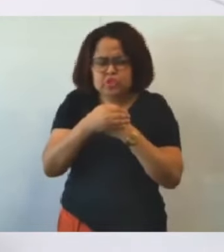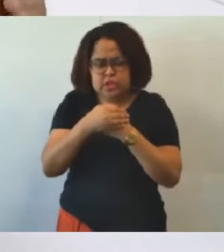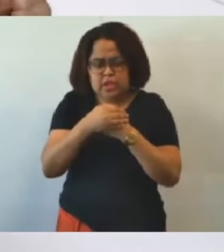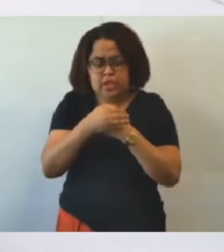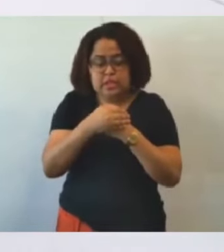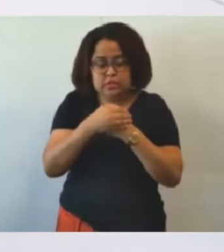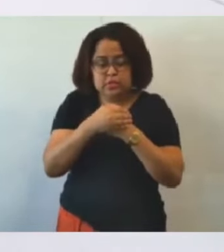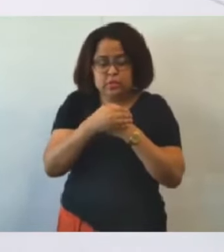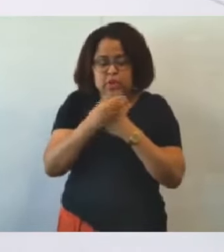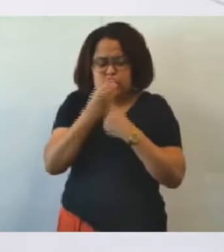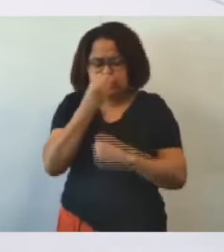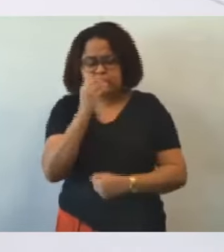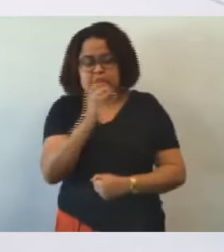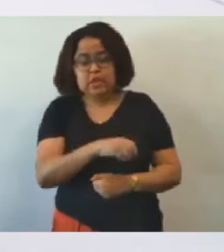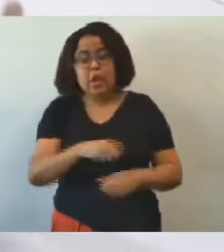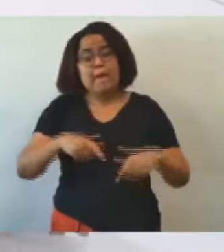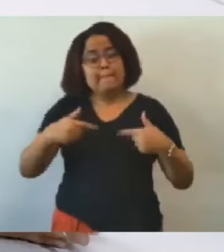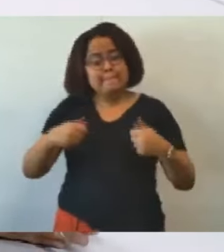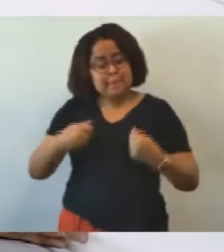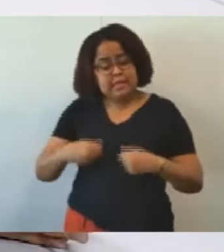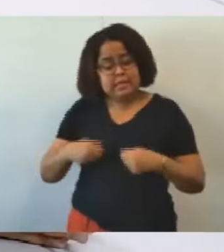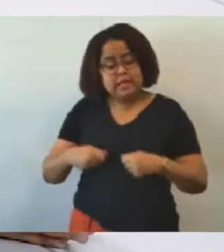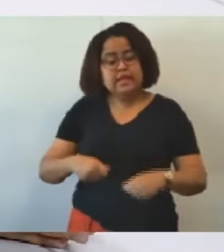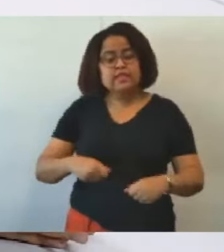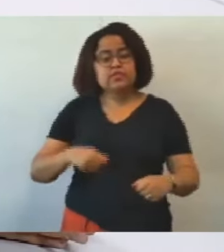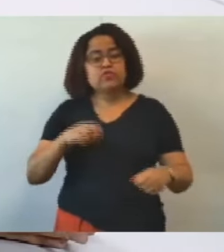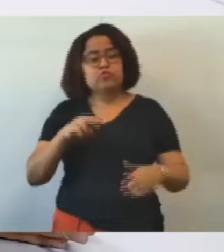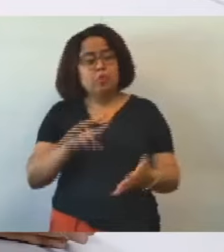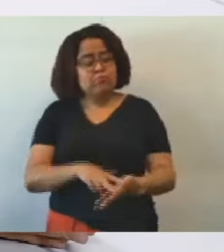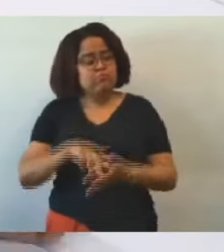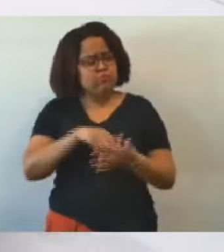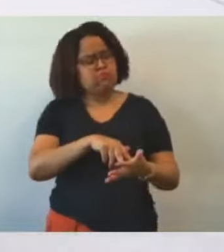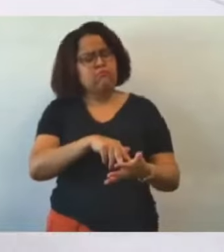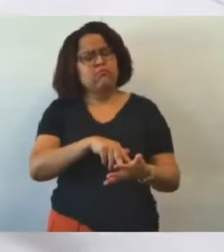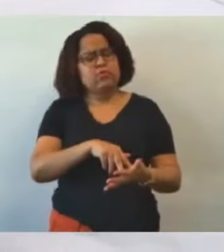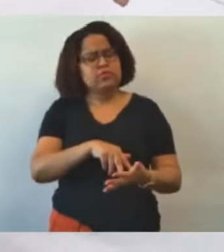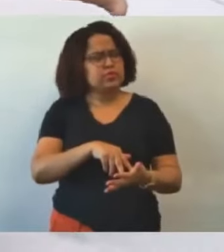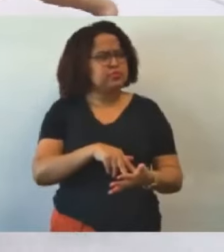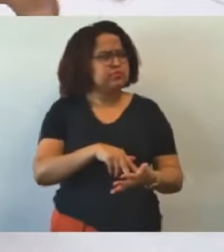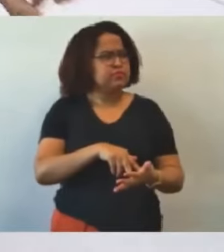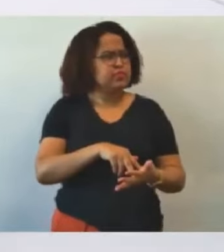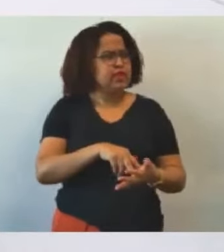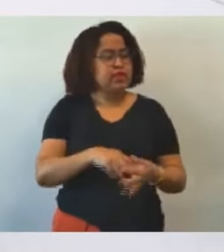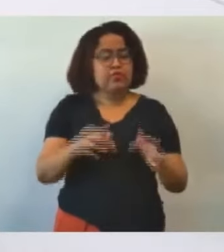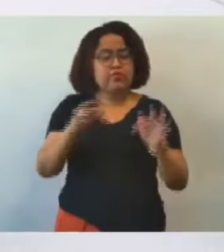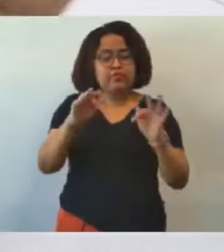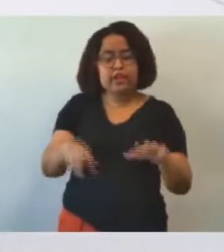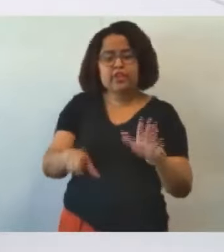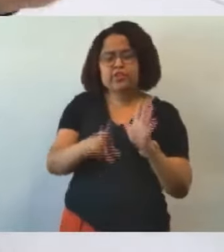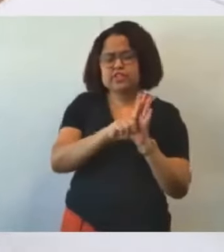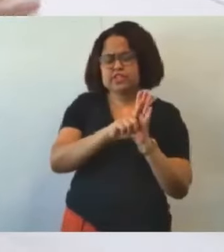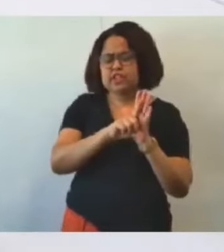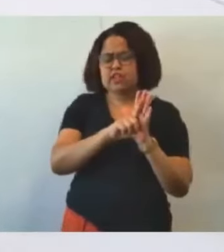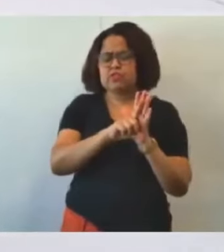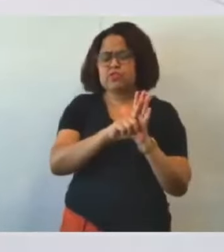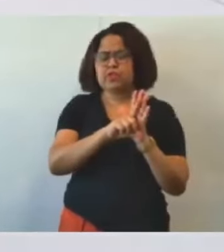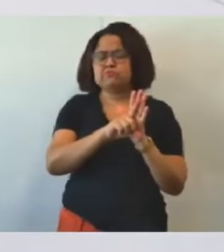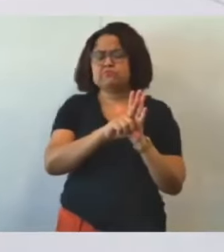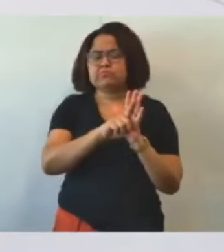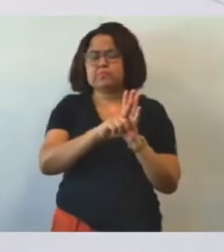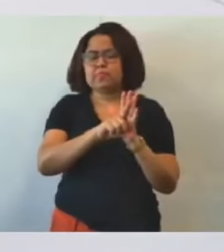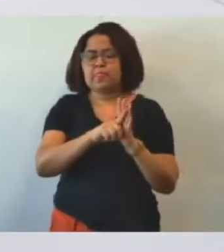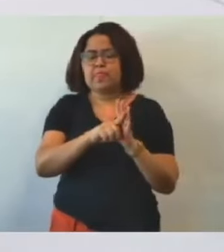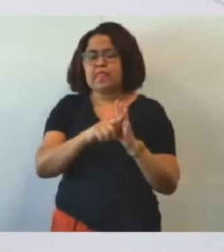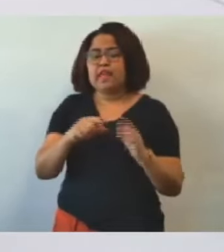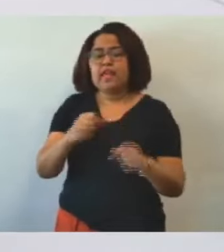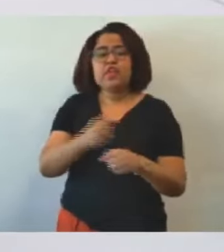tomar atitude nós estamos aqui no final da legislatura nós vamos deixar o final e aí depois ano que vem e aí como é que vai